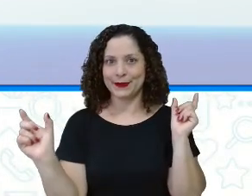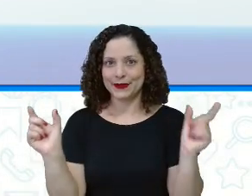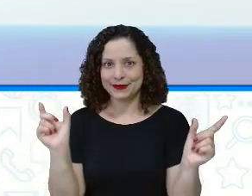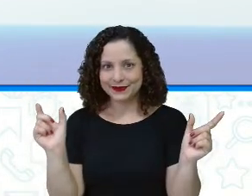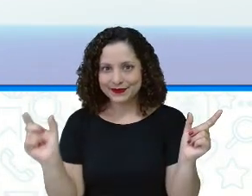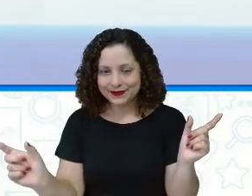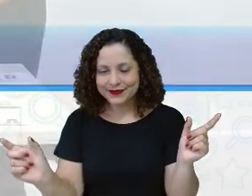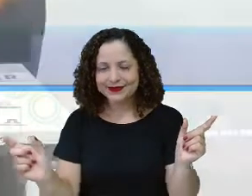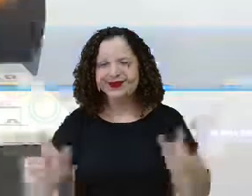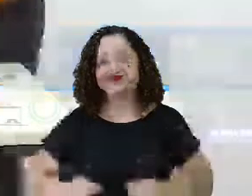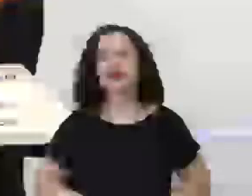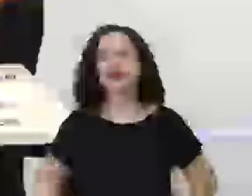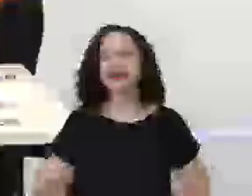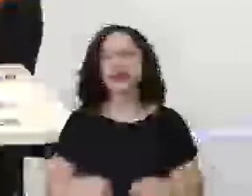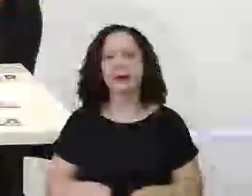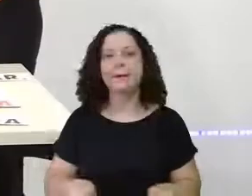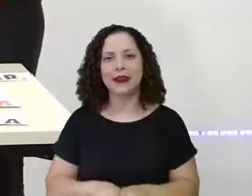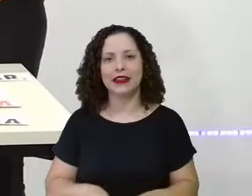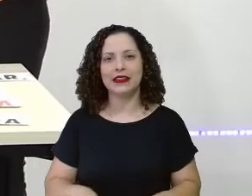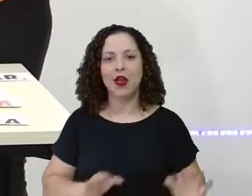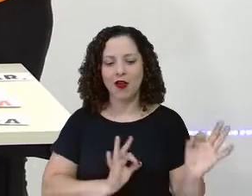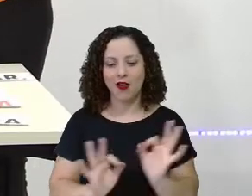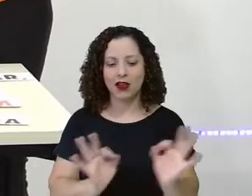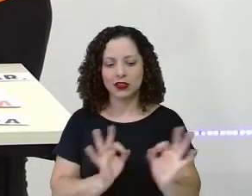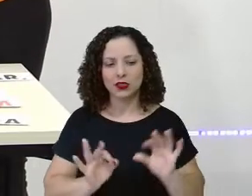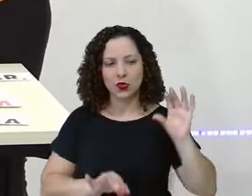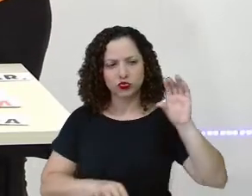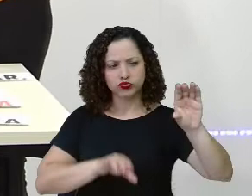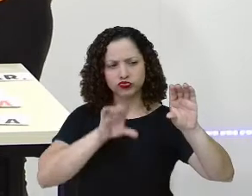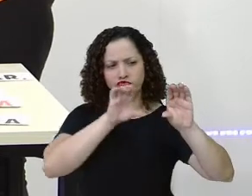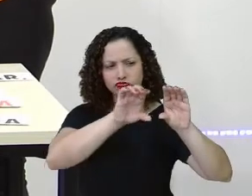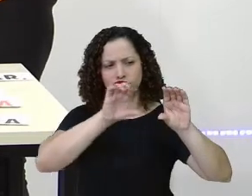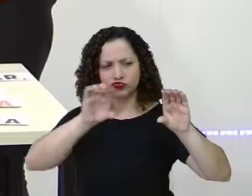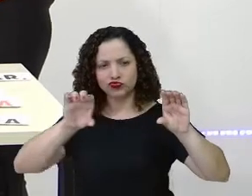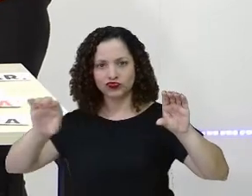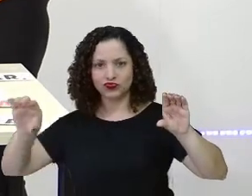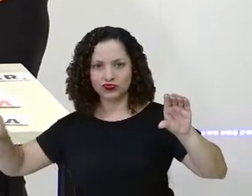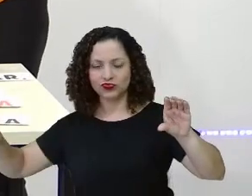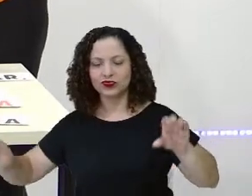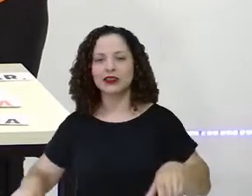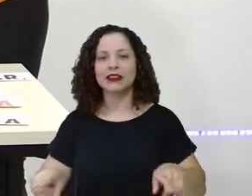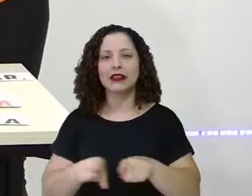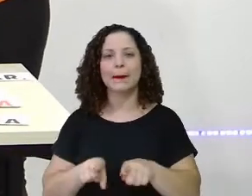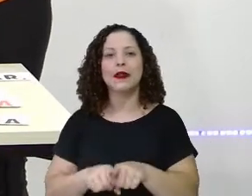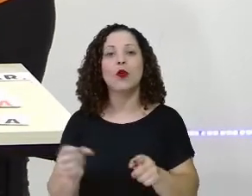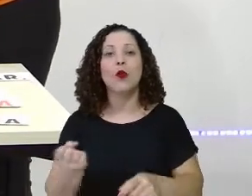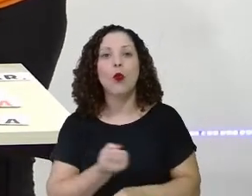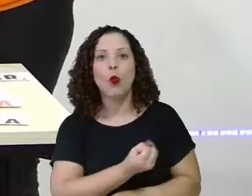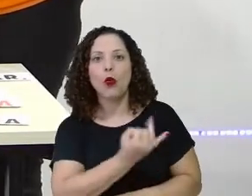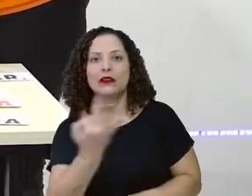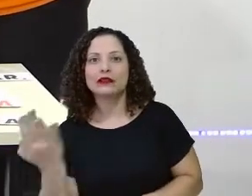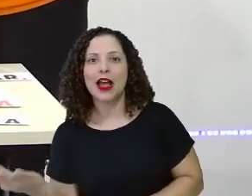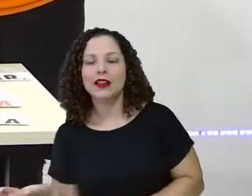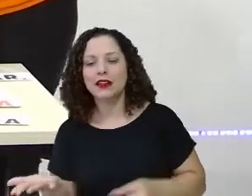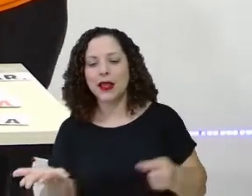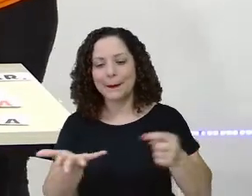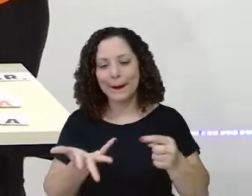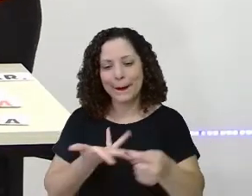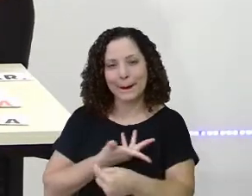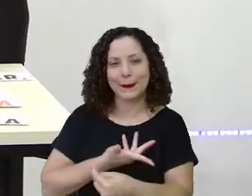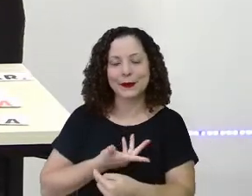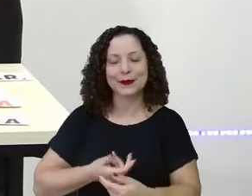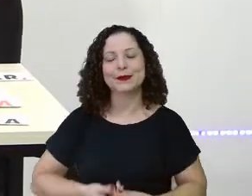móvel, mas a gente cortou aqui as palavrinhas e escreveu! E pensamos até quantas sílabas tinha a palavrinha pensando, não foi?